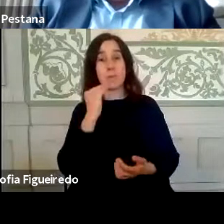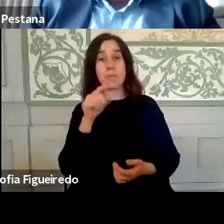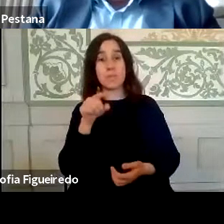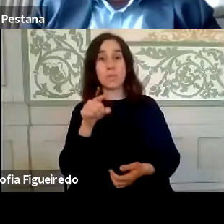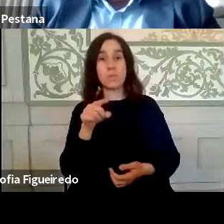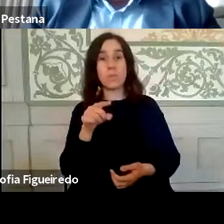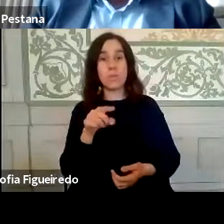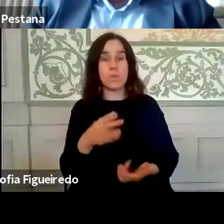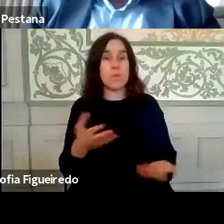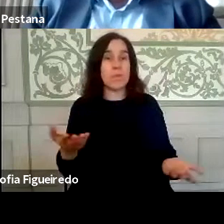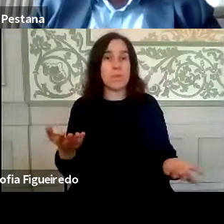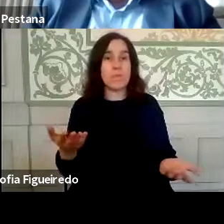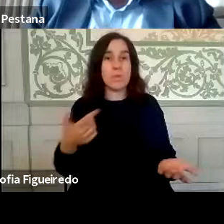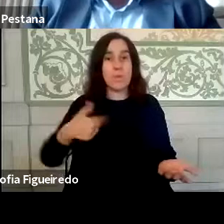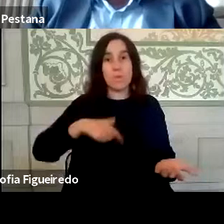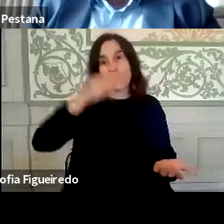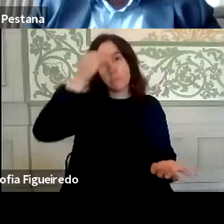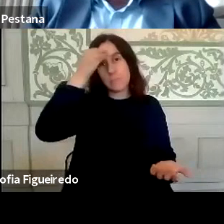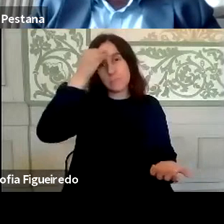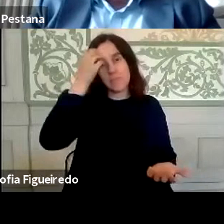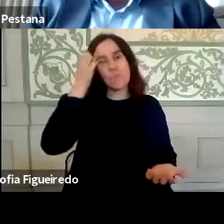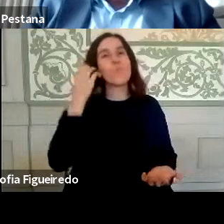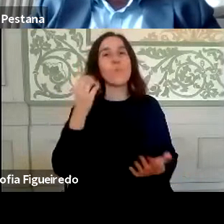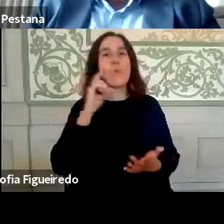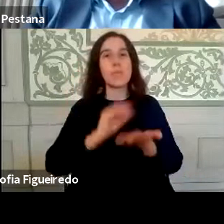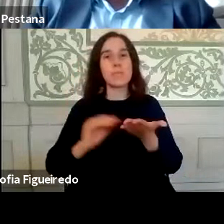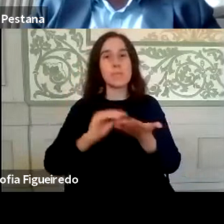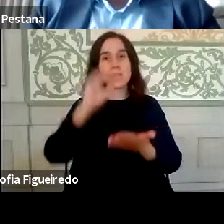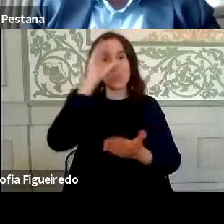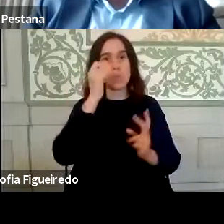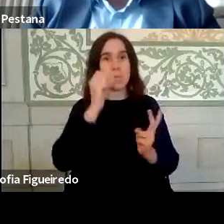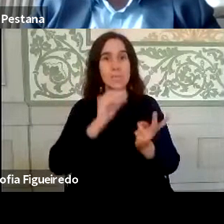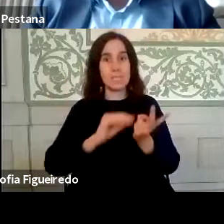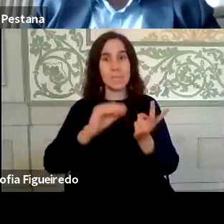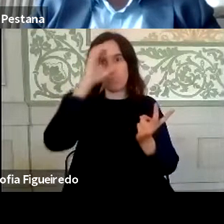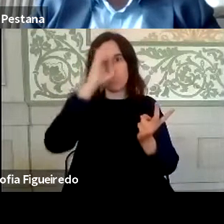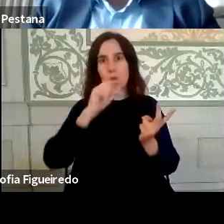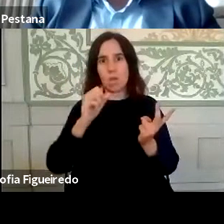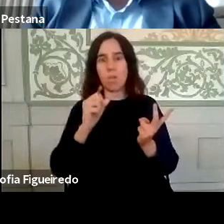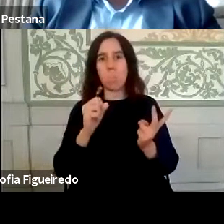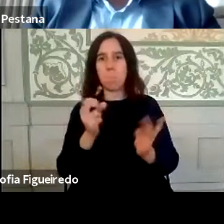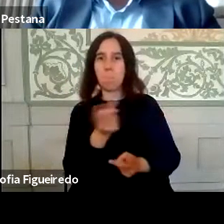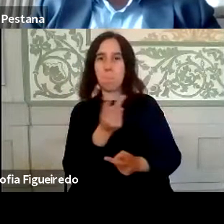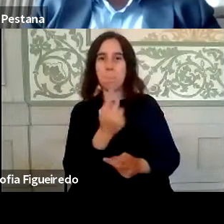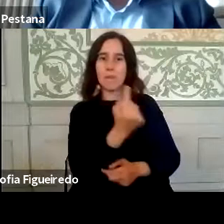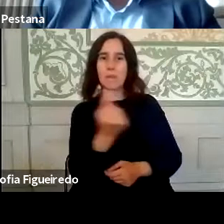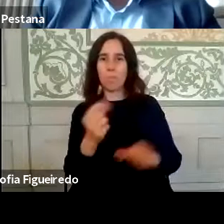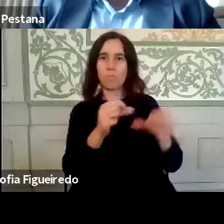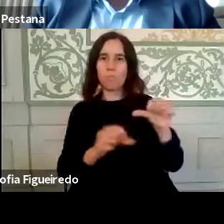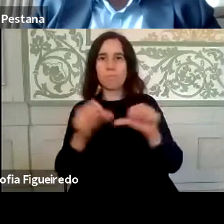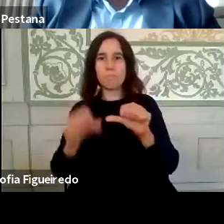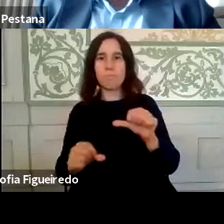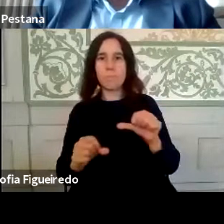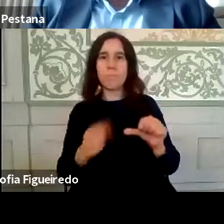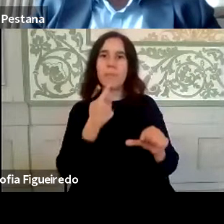que nós aprendemos e a Secretaria de Estado e o Secretário de Estado nisso acho que focaram cada um dentro da sua